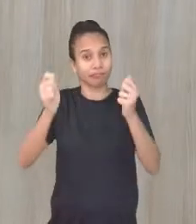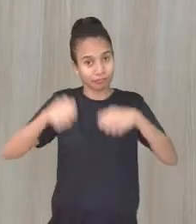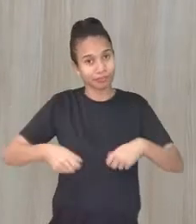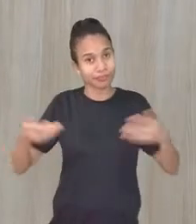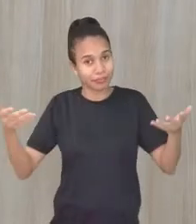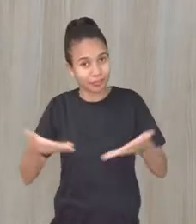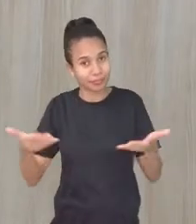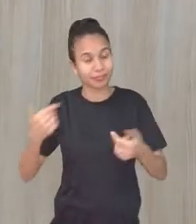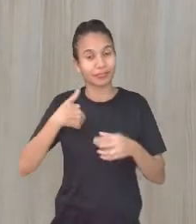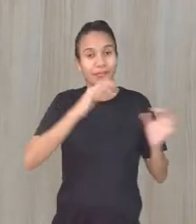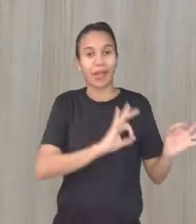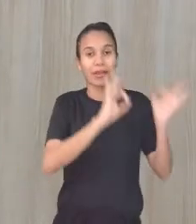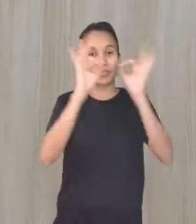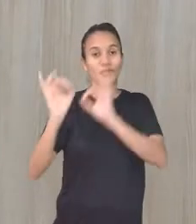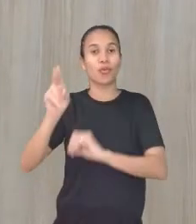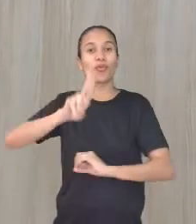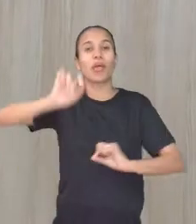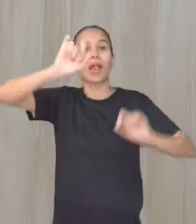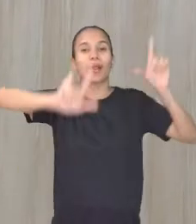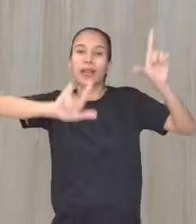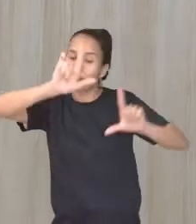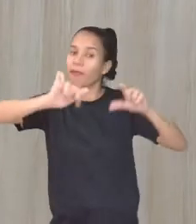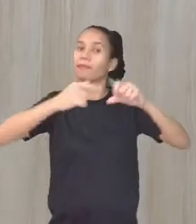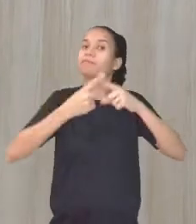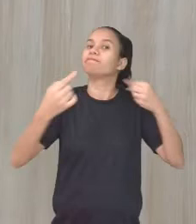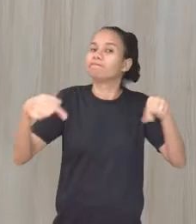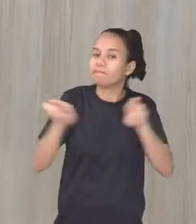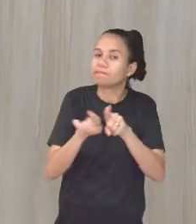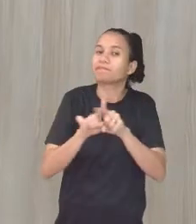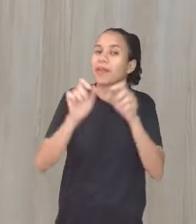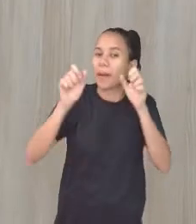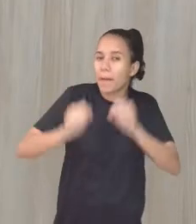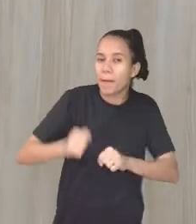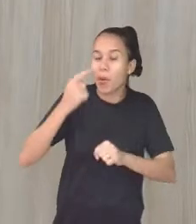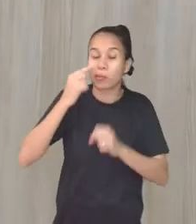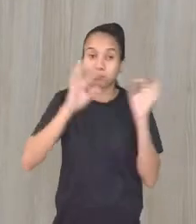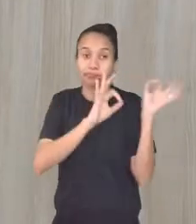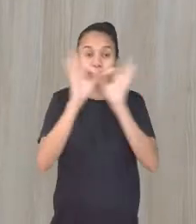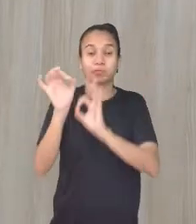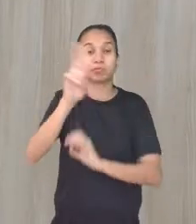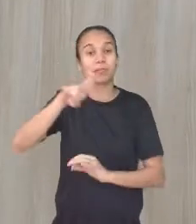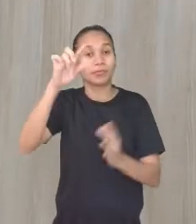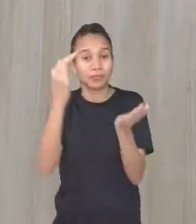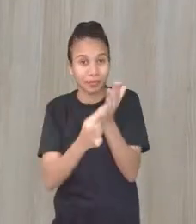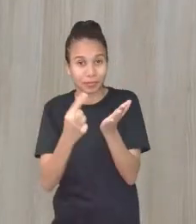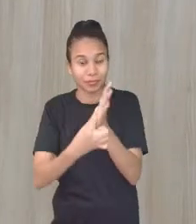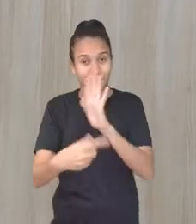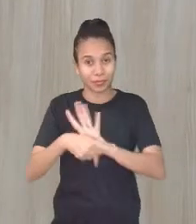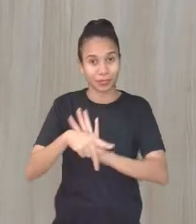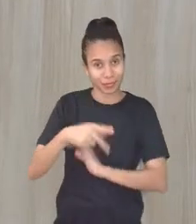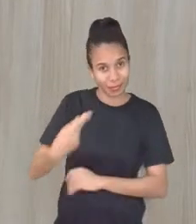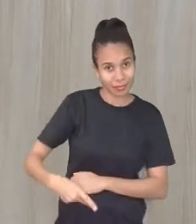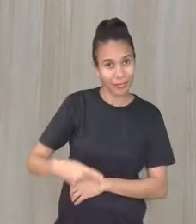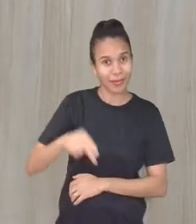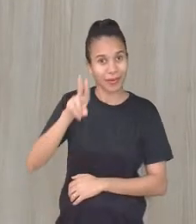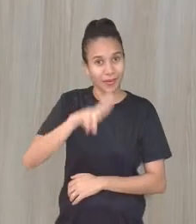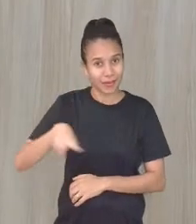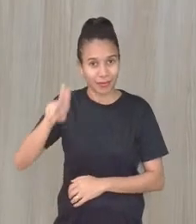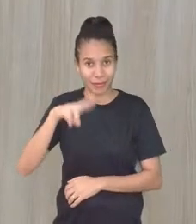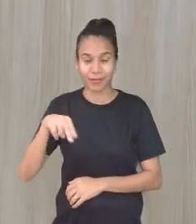neste momento, estar assistindo pela TV, mas podem também estar assistindo pelo aplicativo pessoal. E para assistir